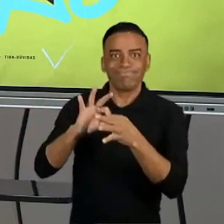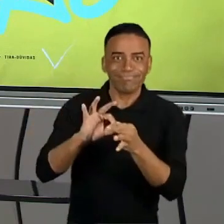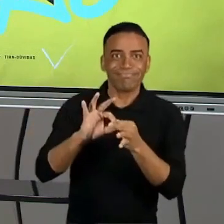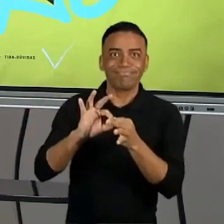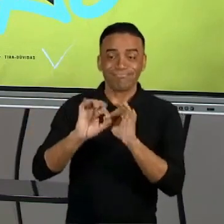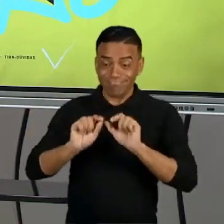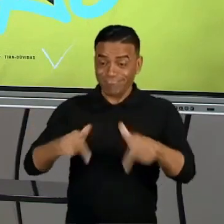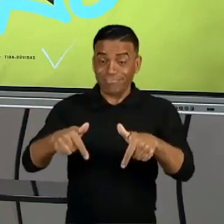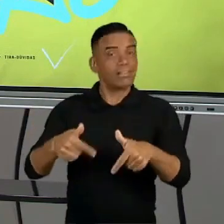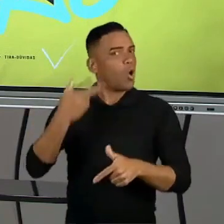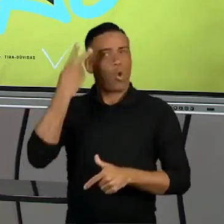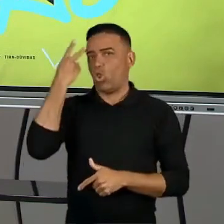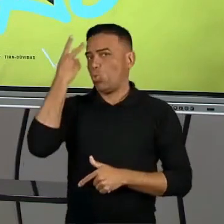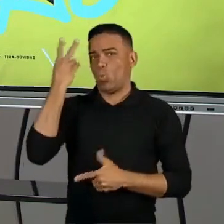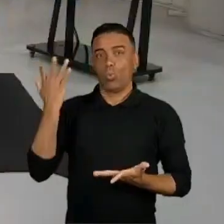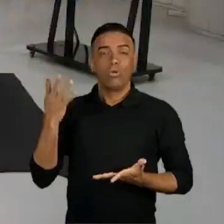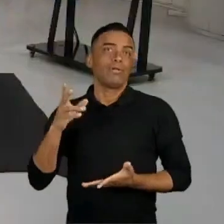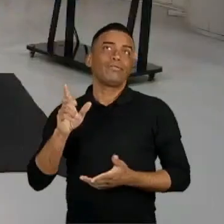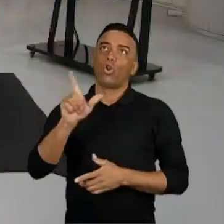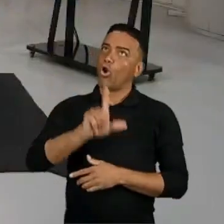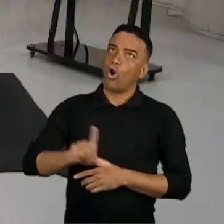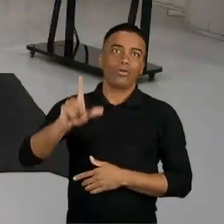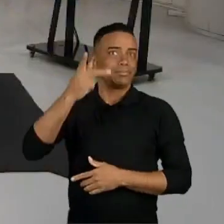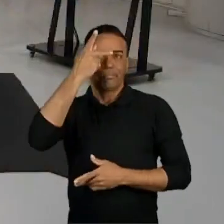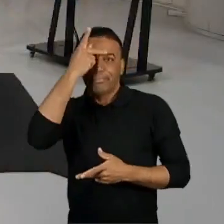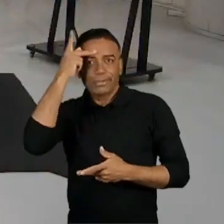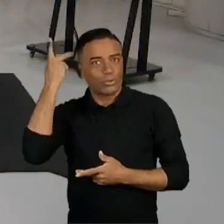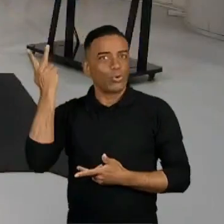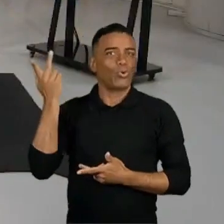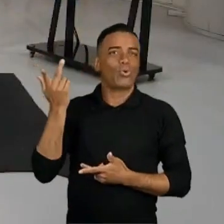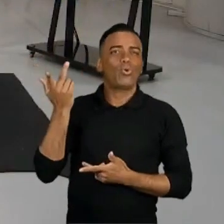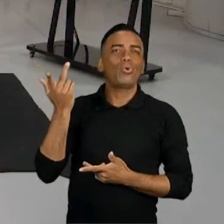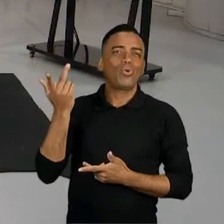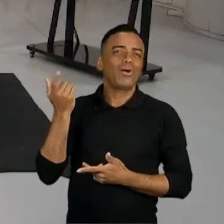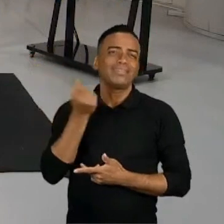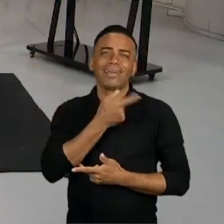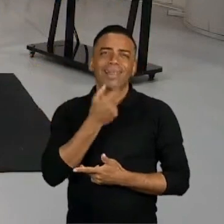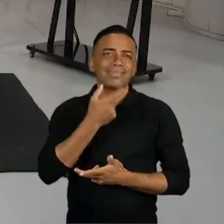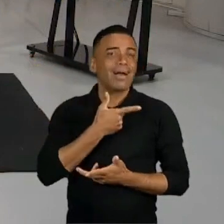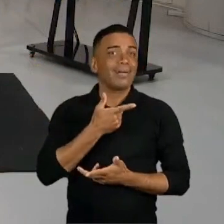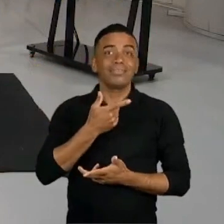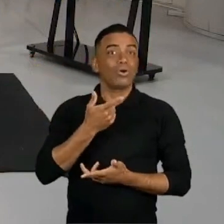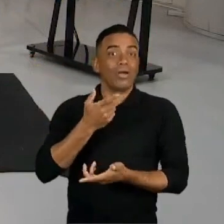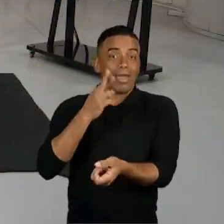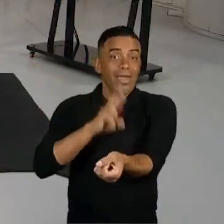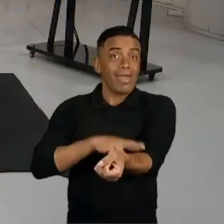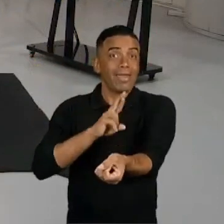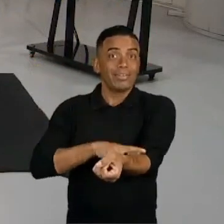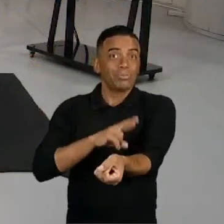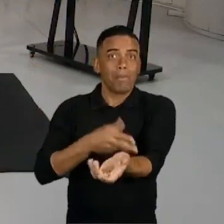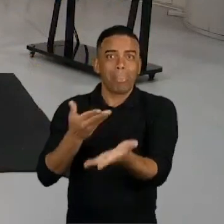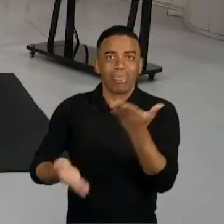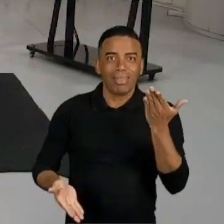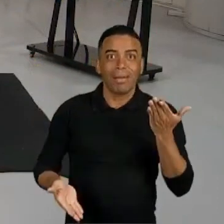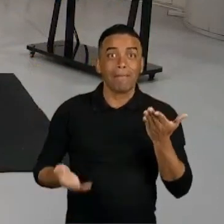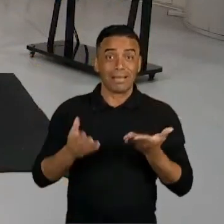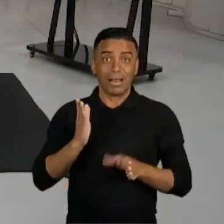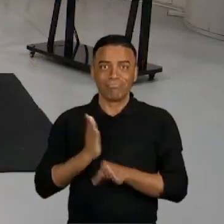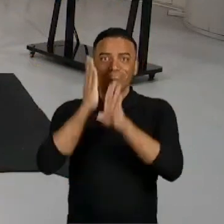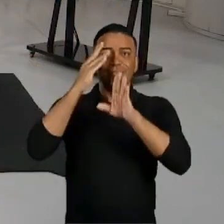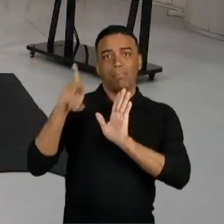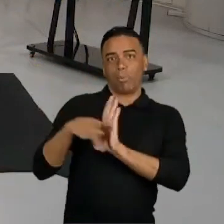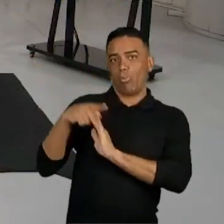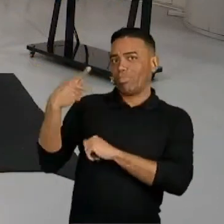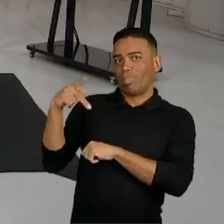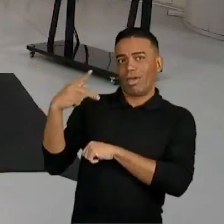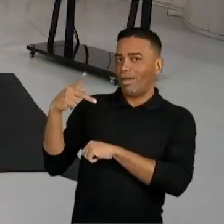muito natural. É lógico, tem algumas pessoas, e eu acho muito engraçado, porque algumas pessoas realmente não vão no ritmo, mas elas acham o seu próprio ritmo, mesmo que não